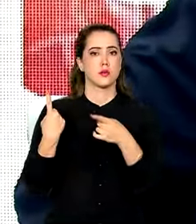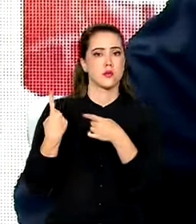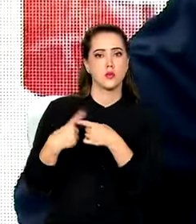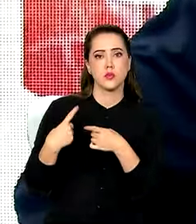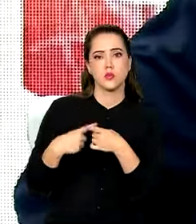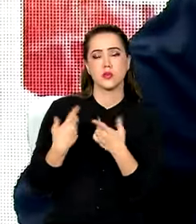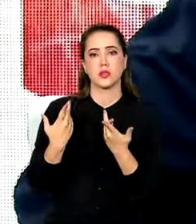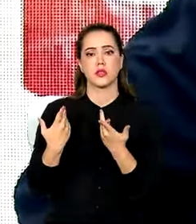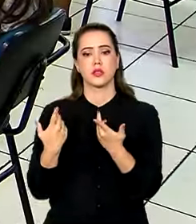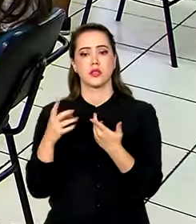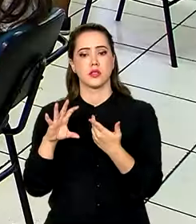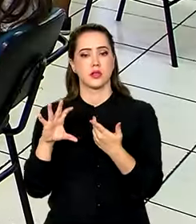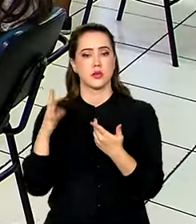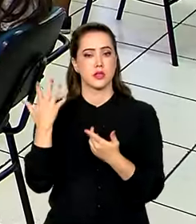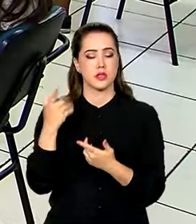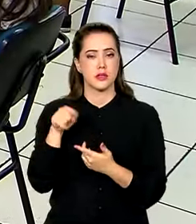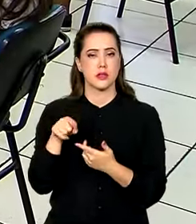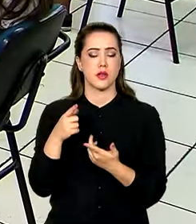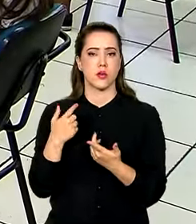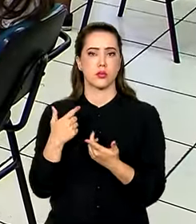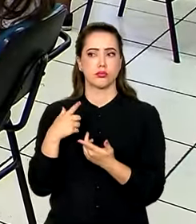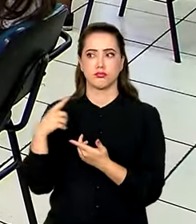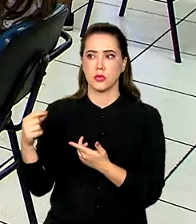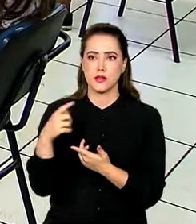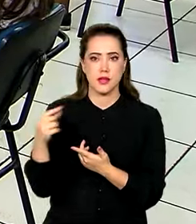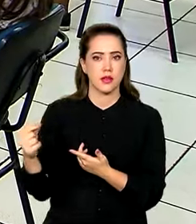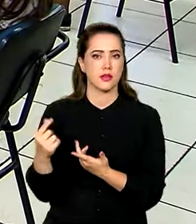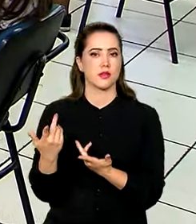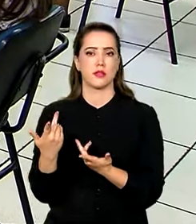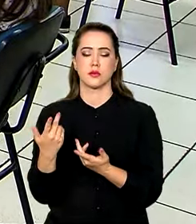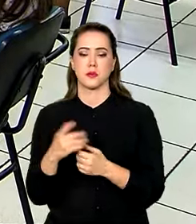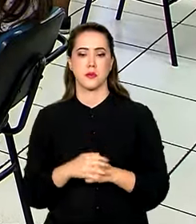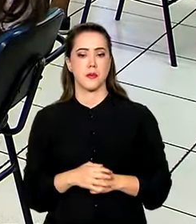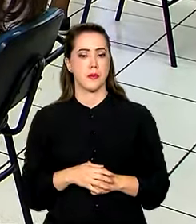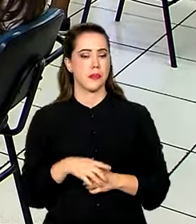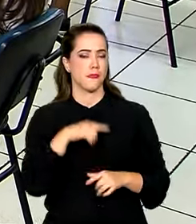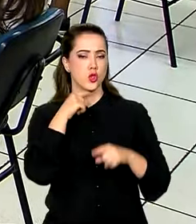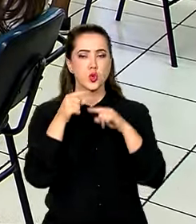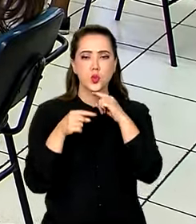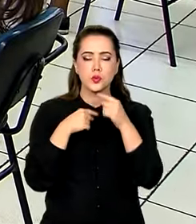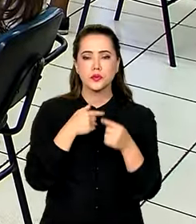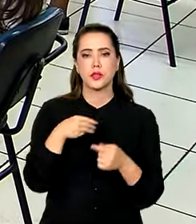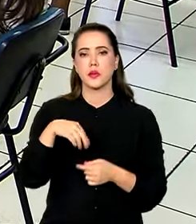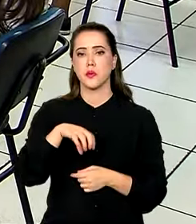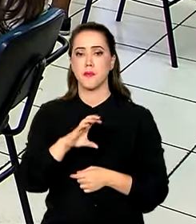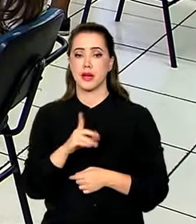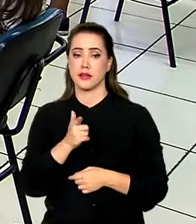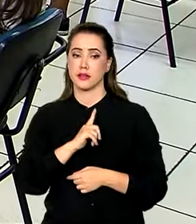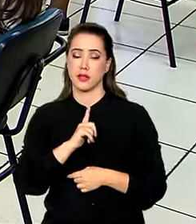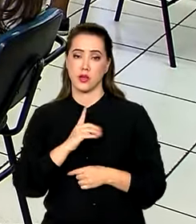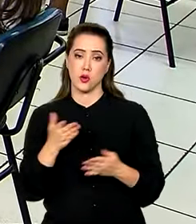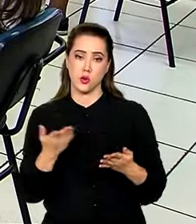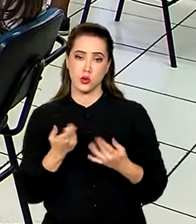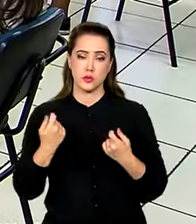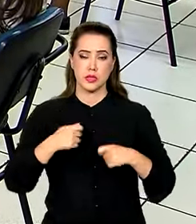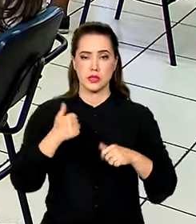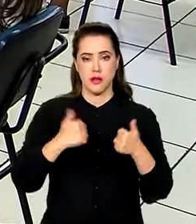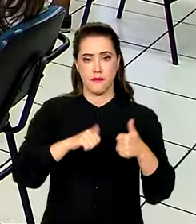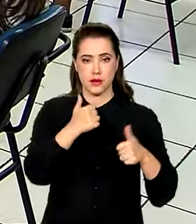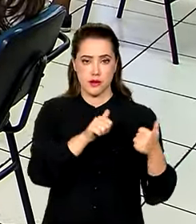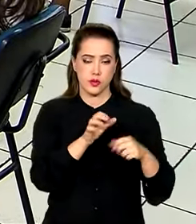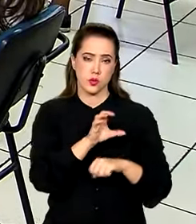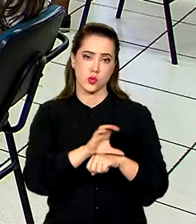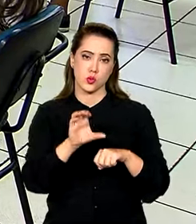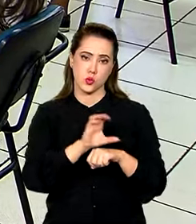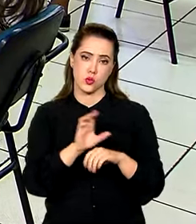evasão, do abandono. Com todas as dúvidas que o próprio MEC ainda tem, a necessidade atual de se avaliar os